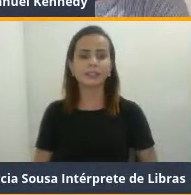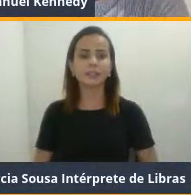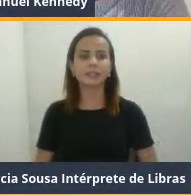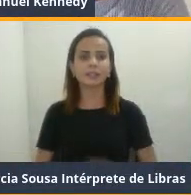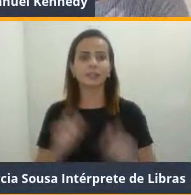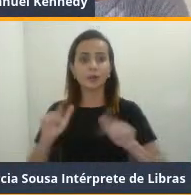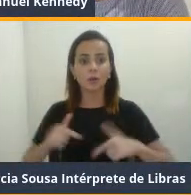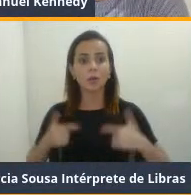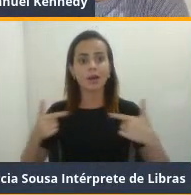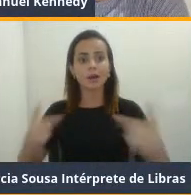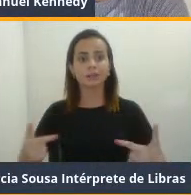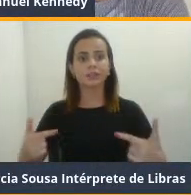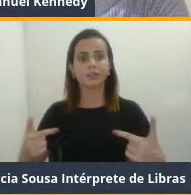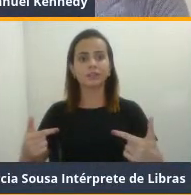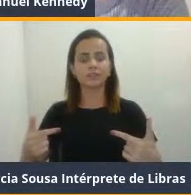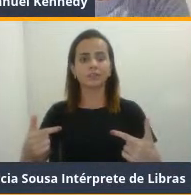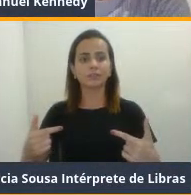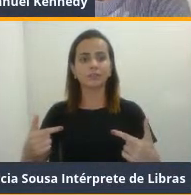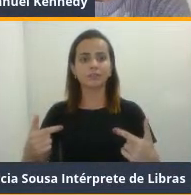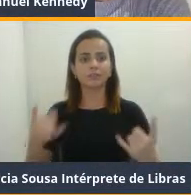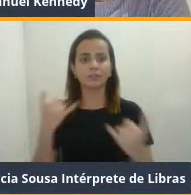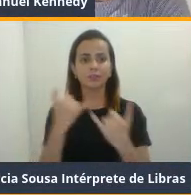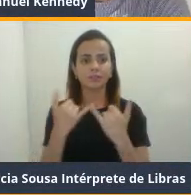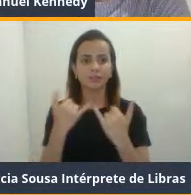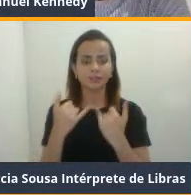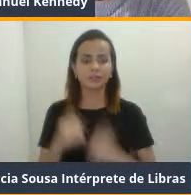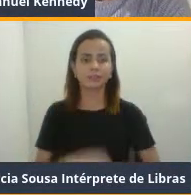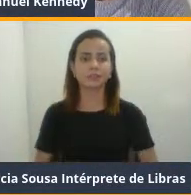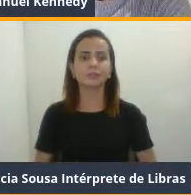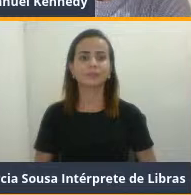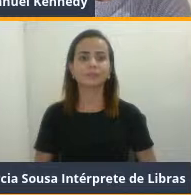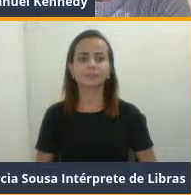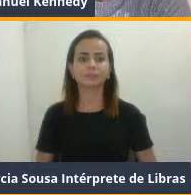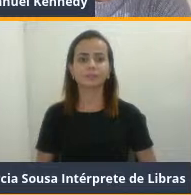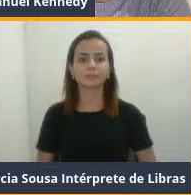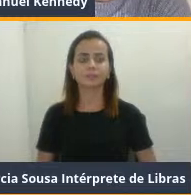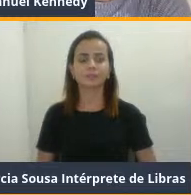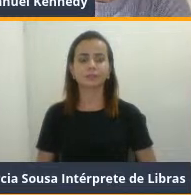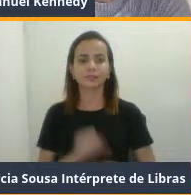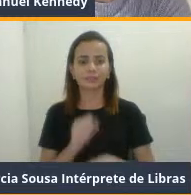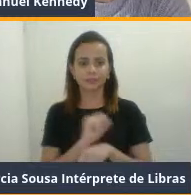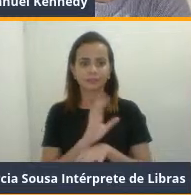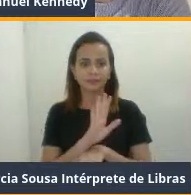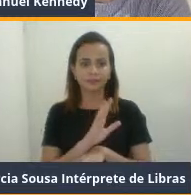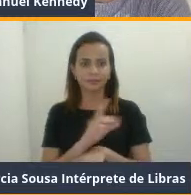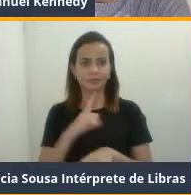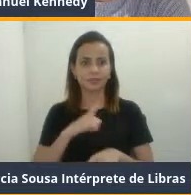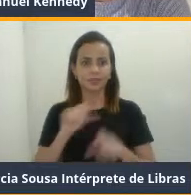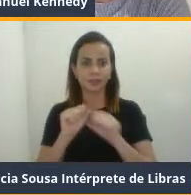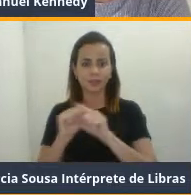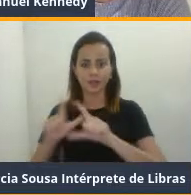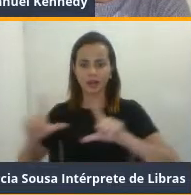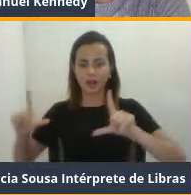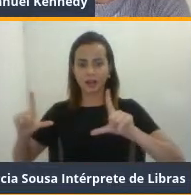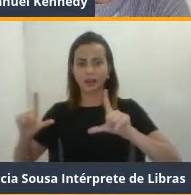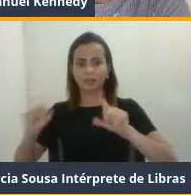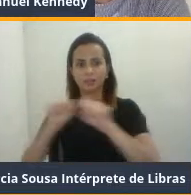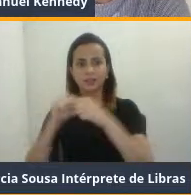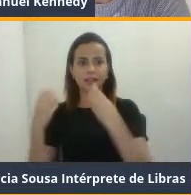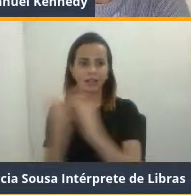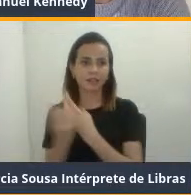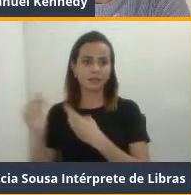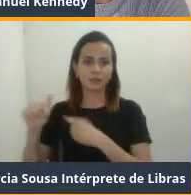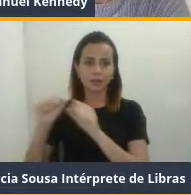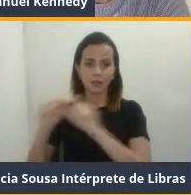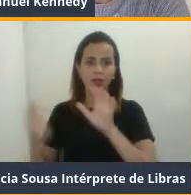parecida... Oi? Deixa eu só te interromper um pouquinho. Só coloca os teus slides em modo apresentação para a gente conseguir acompanhar.